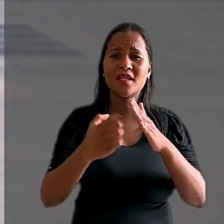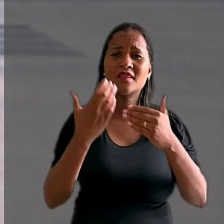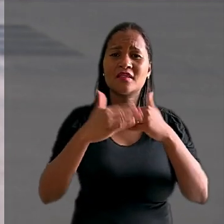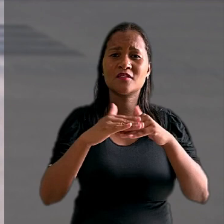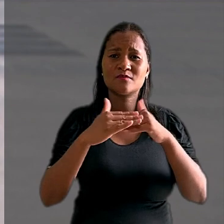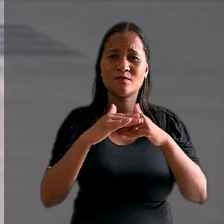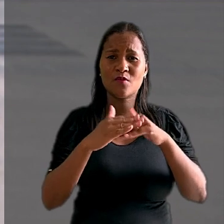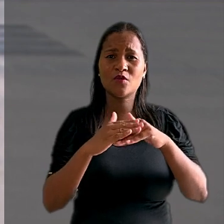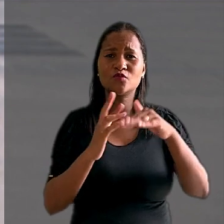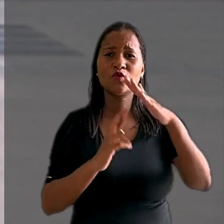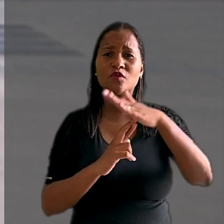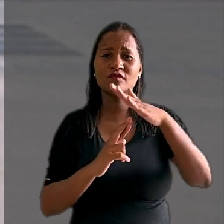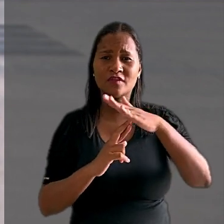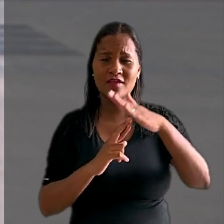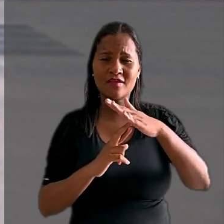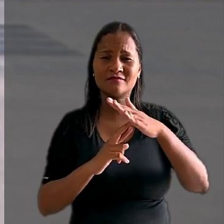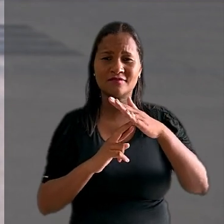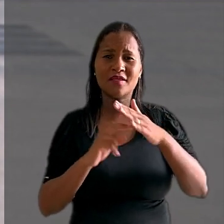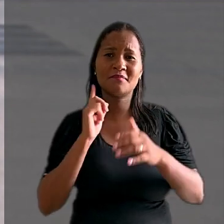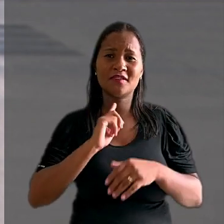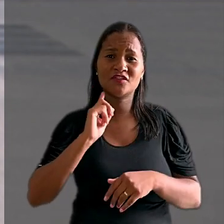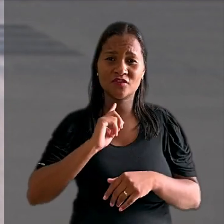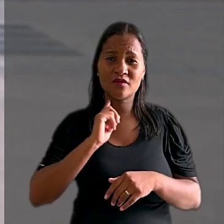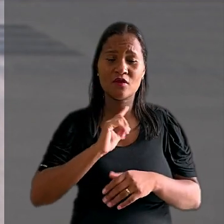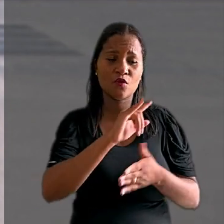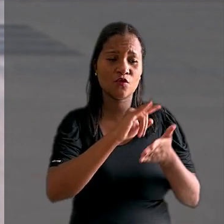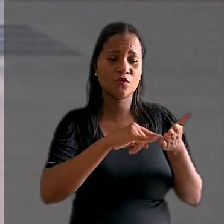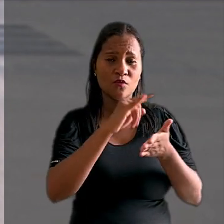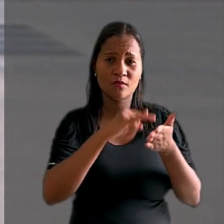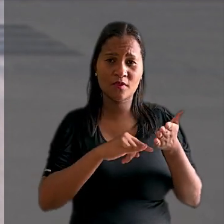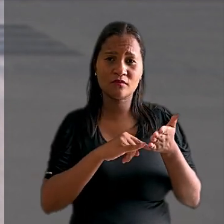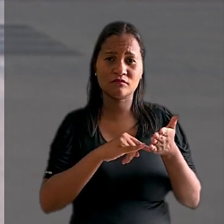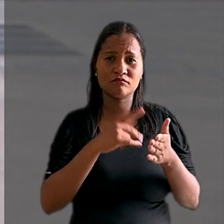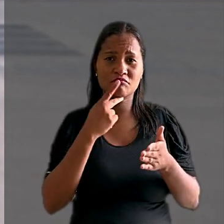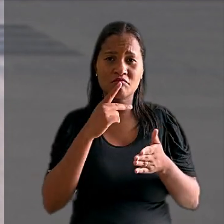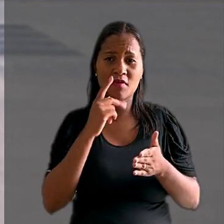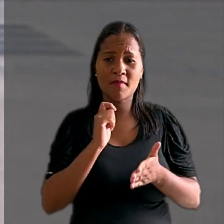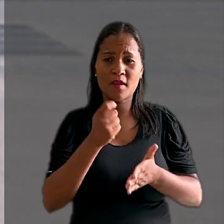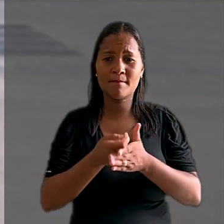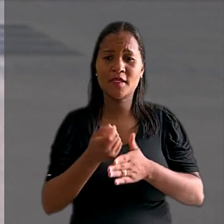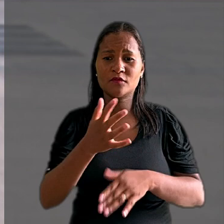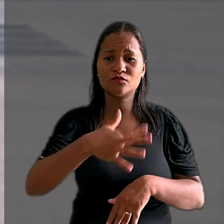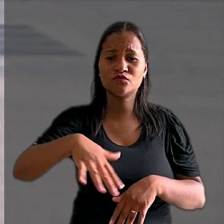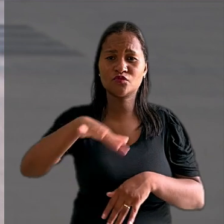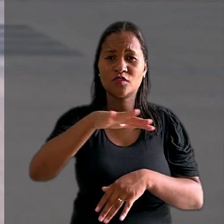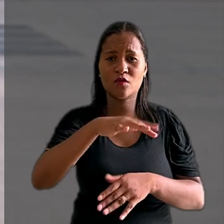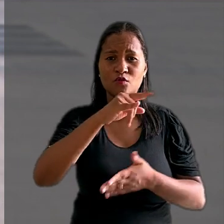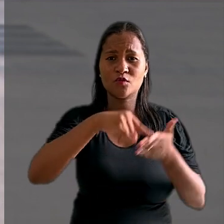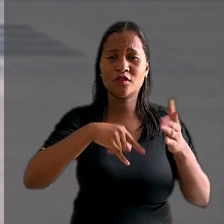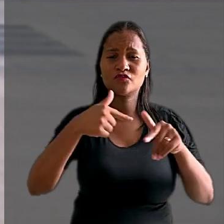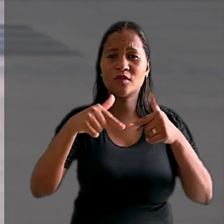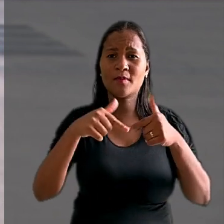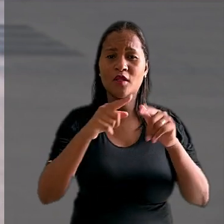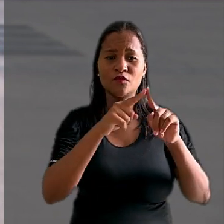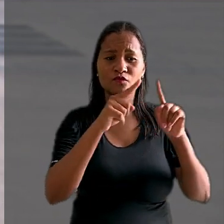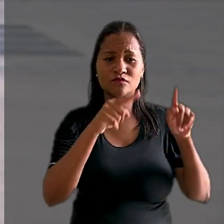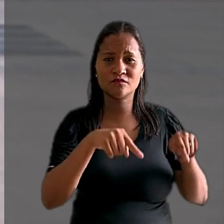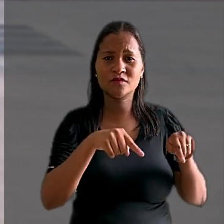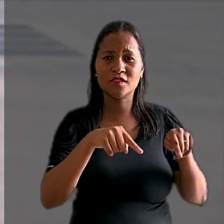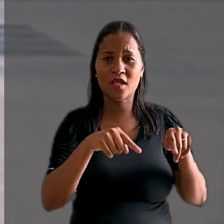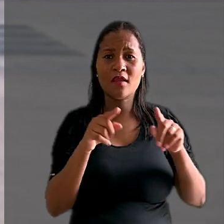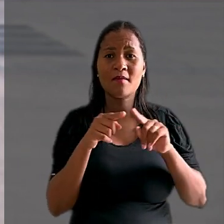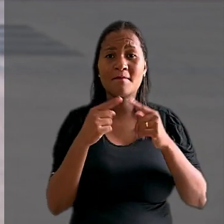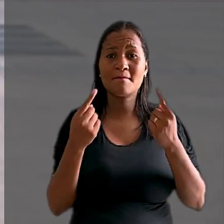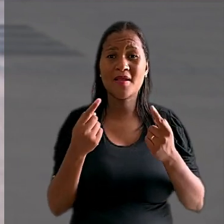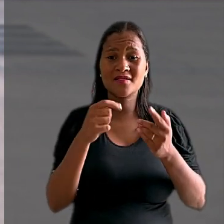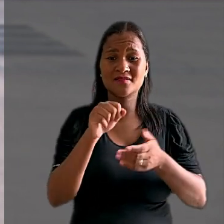Rodoviários, de contagem, em Minas Gerais. O documento atestava a quitação geral do contrato de trabalho do profissional. Contudo,